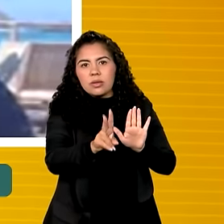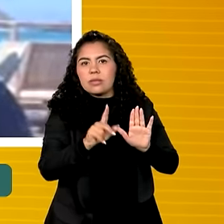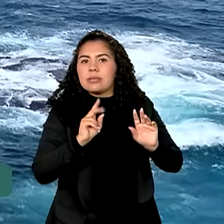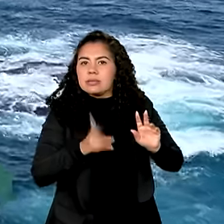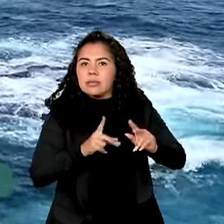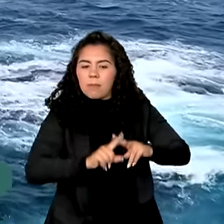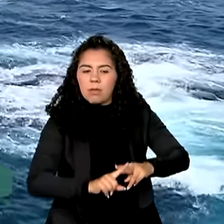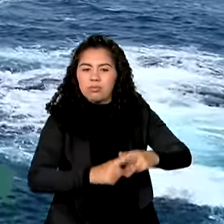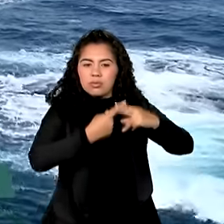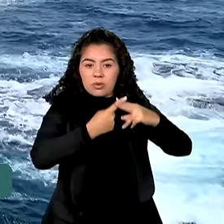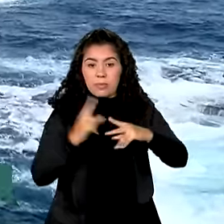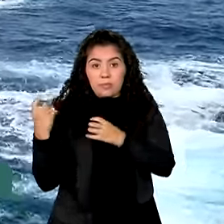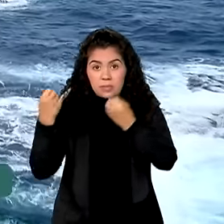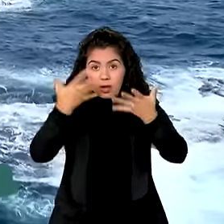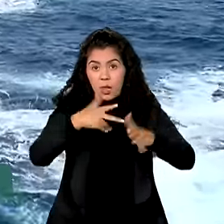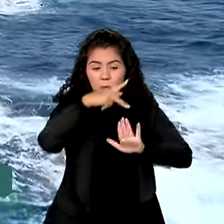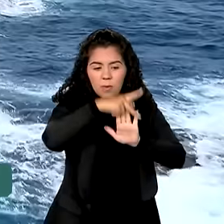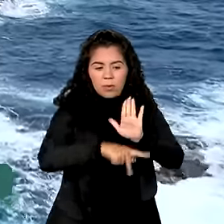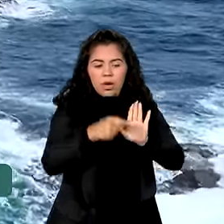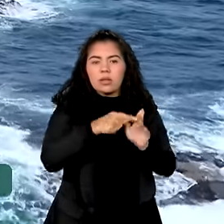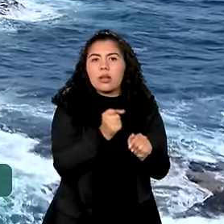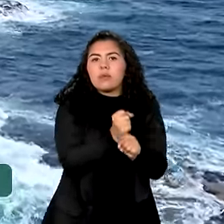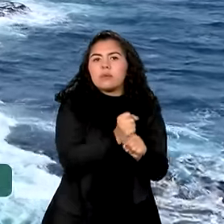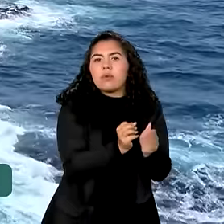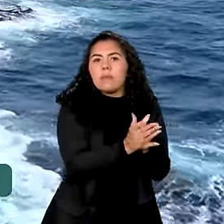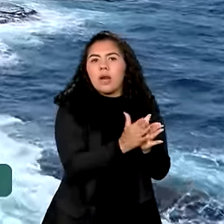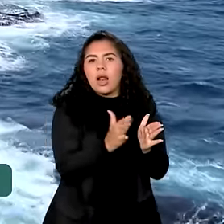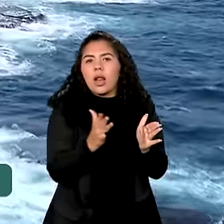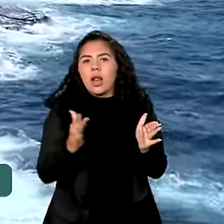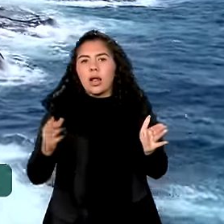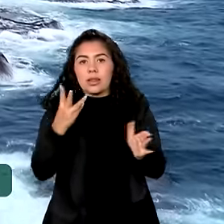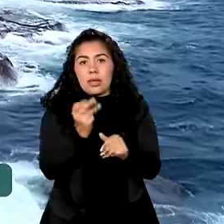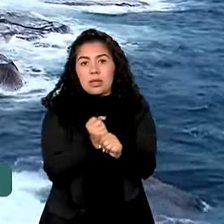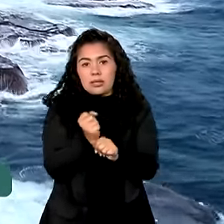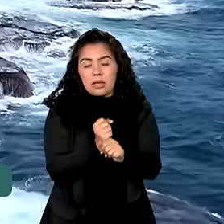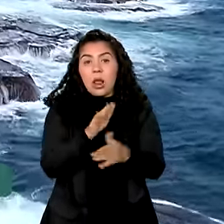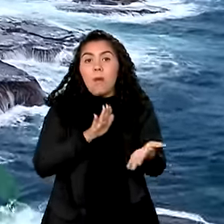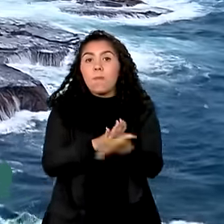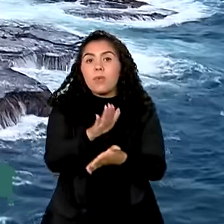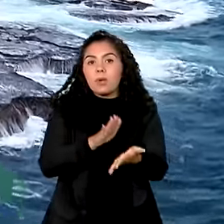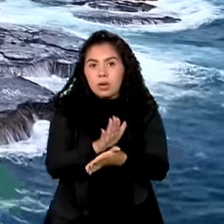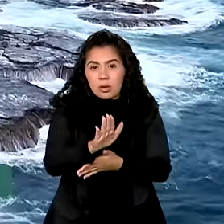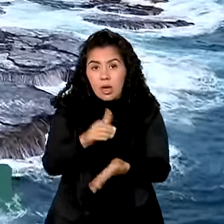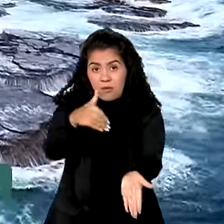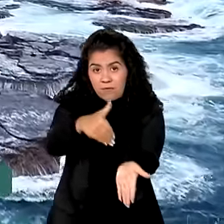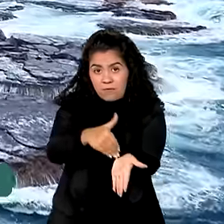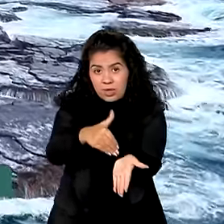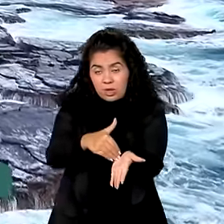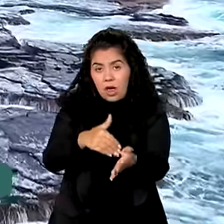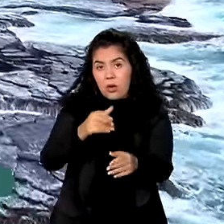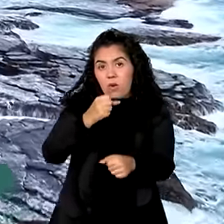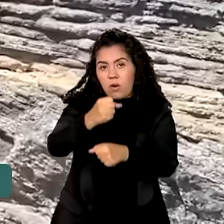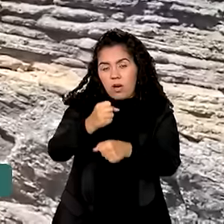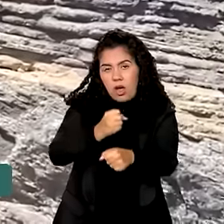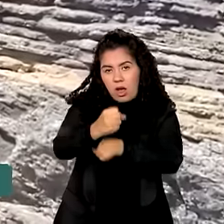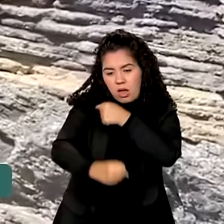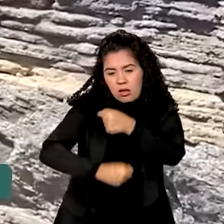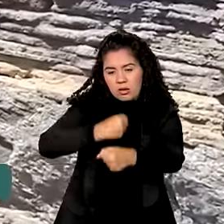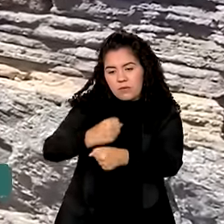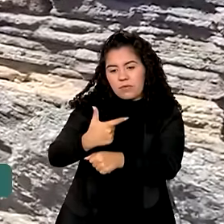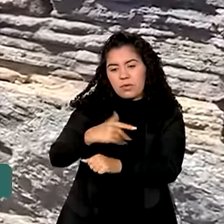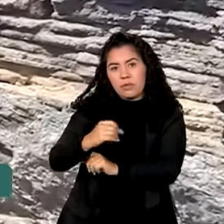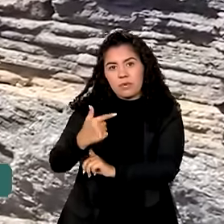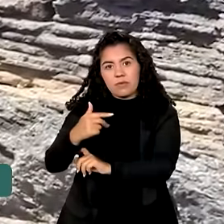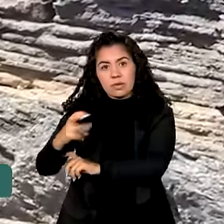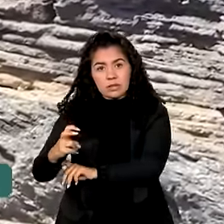atualizado. O projeto tem duração de três anos. A publicação deve ser feita no final de 2025. Este